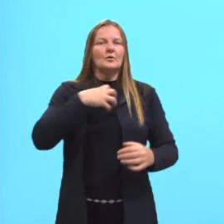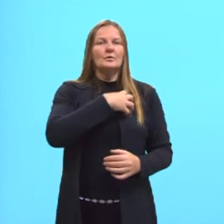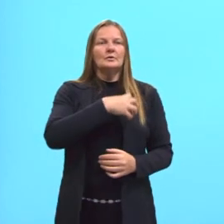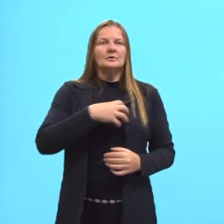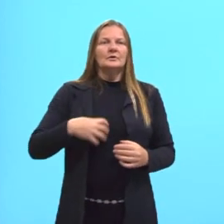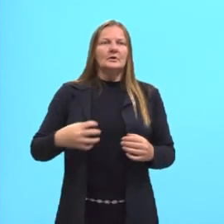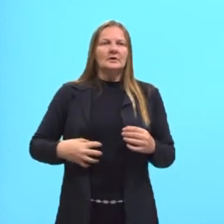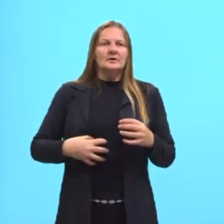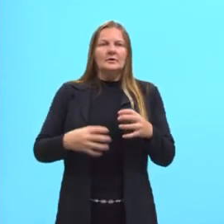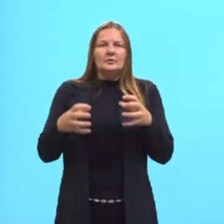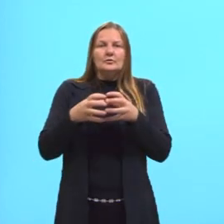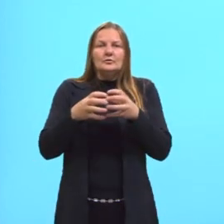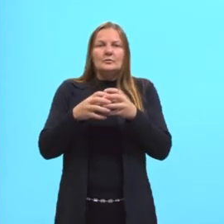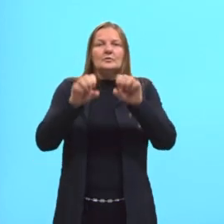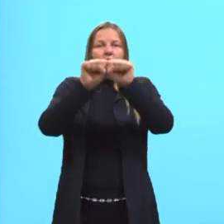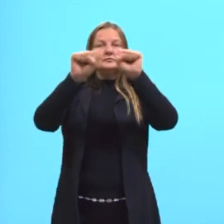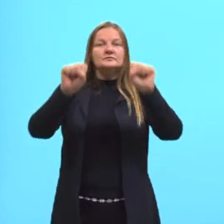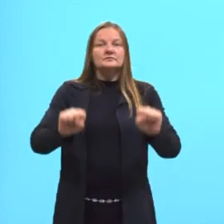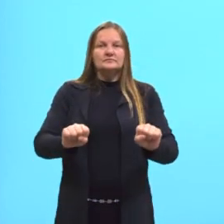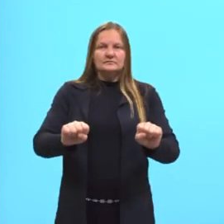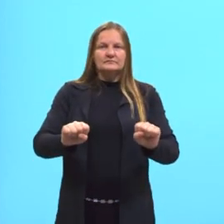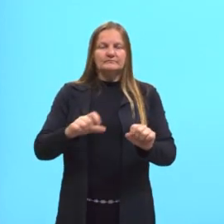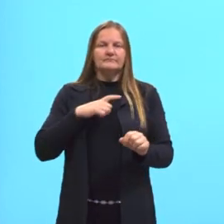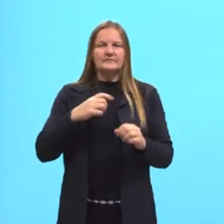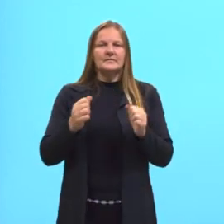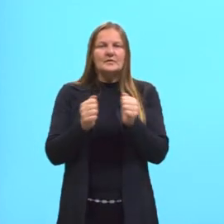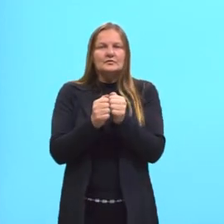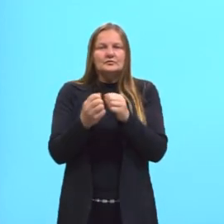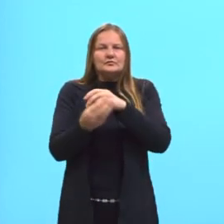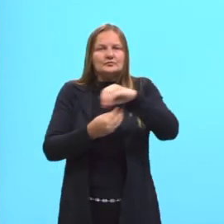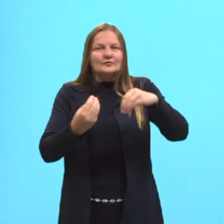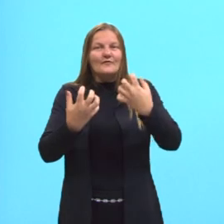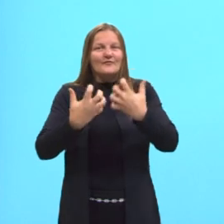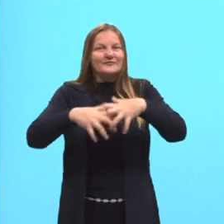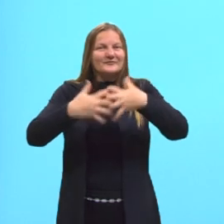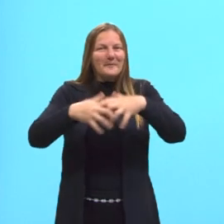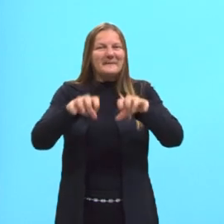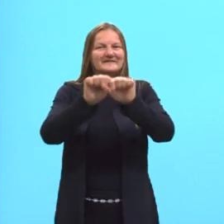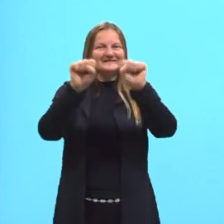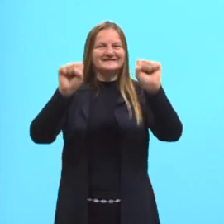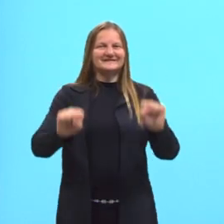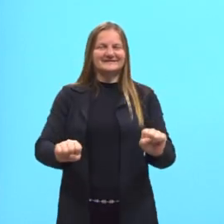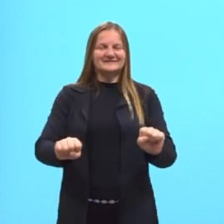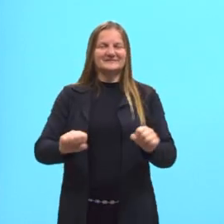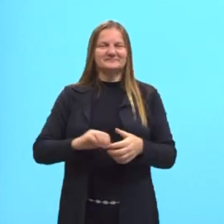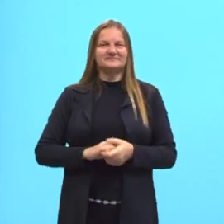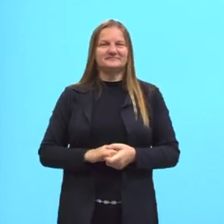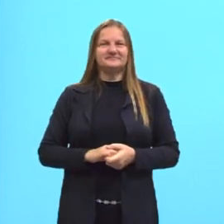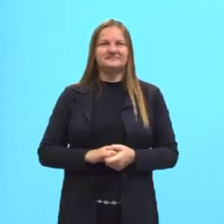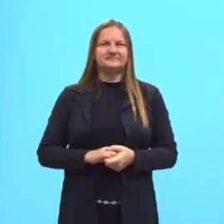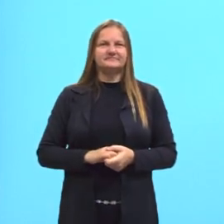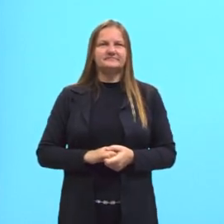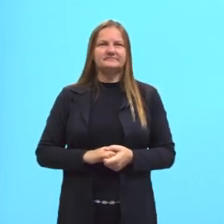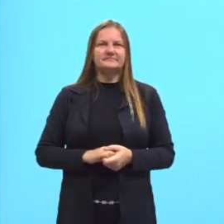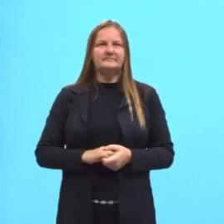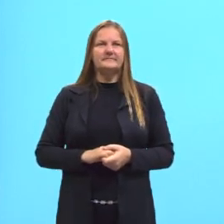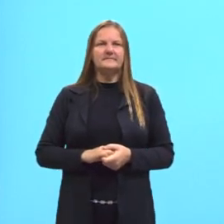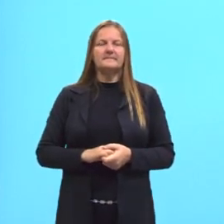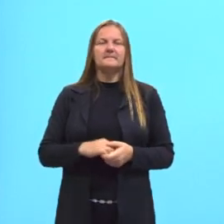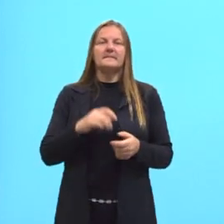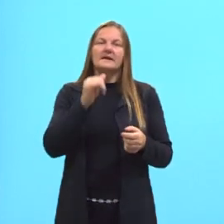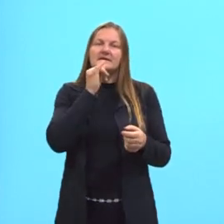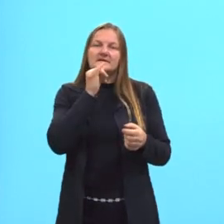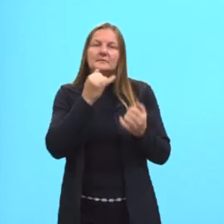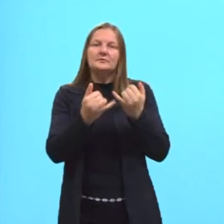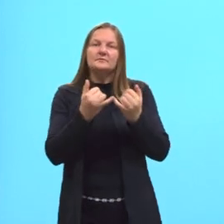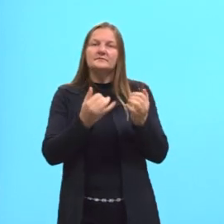então, eles formam um sistema. Os órgãos com funções semelhantes, eles vão formar um sistema. Nesse caso